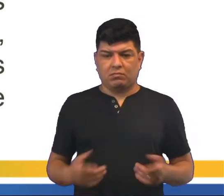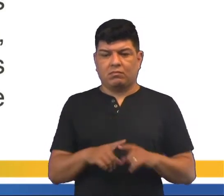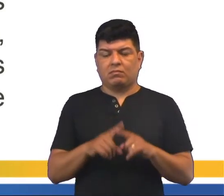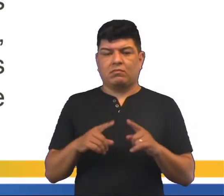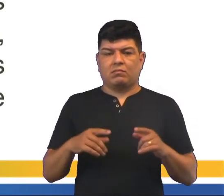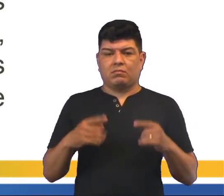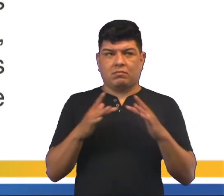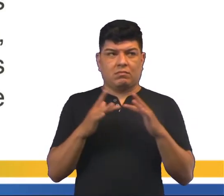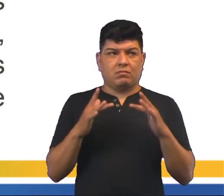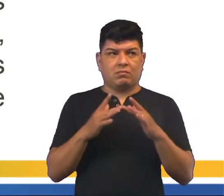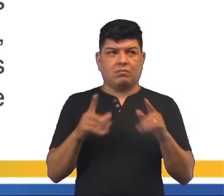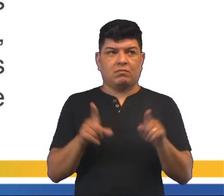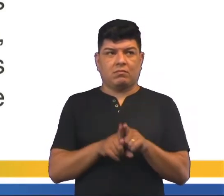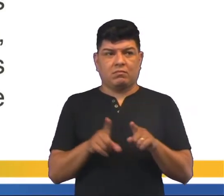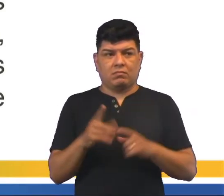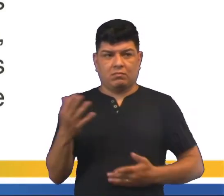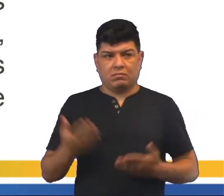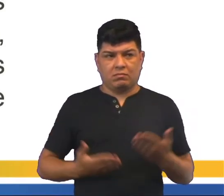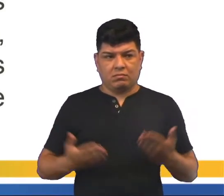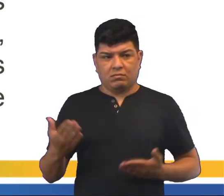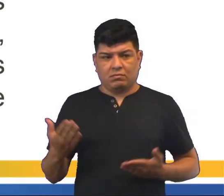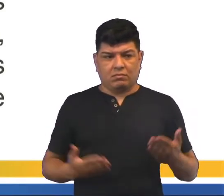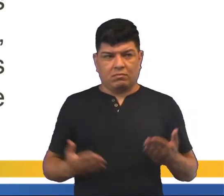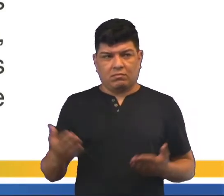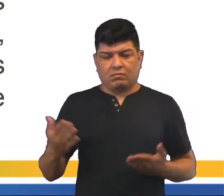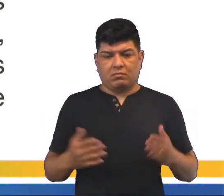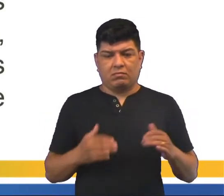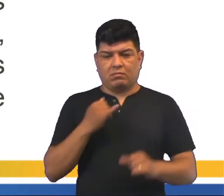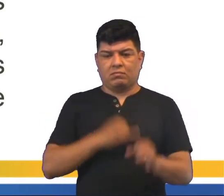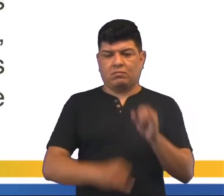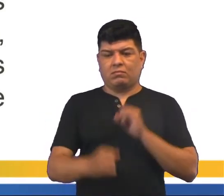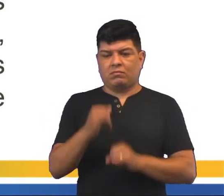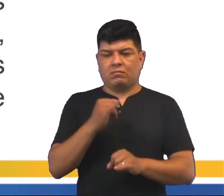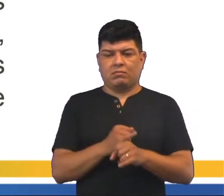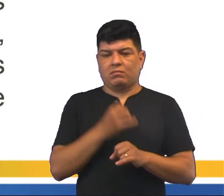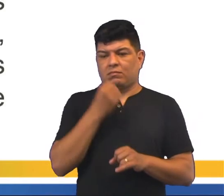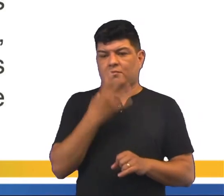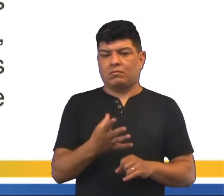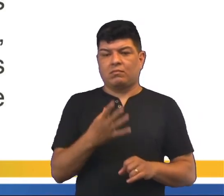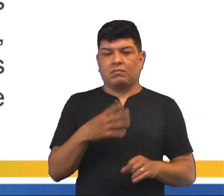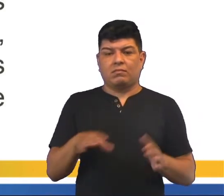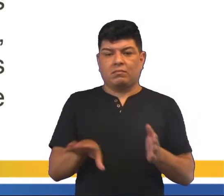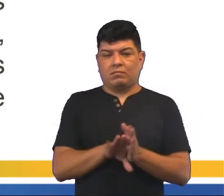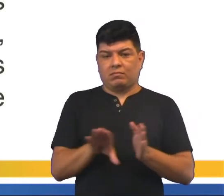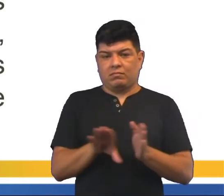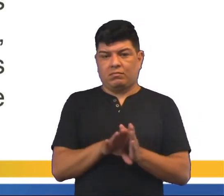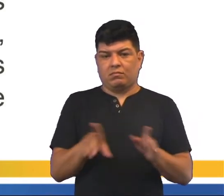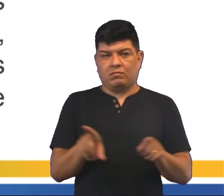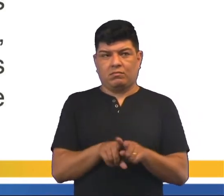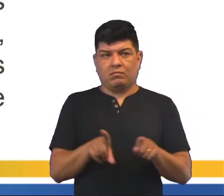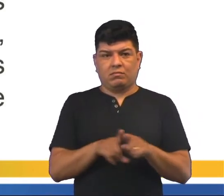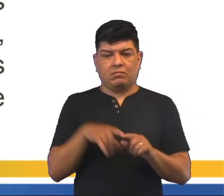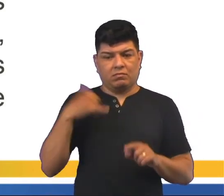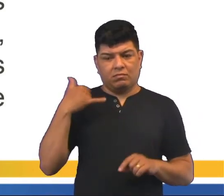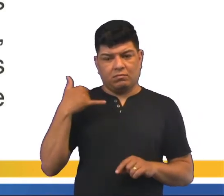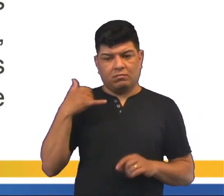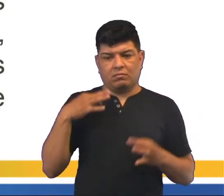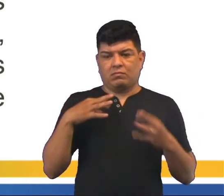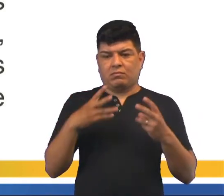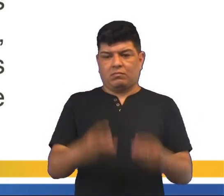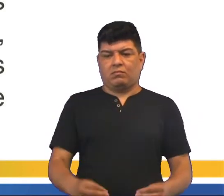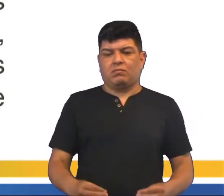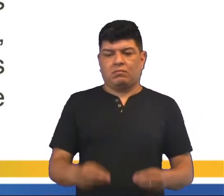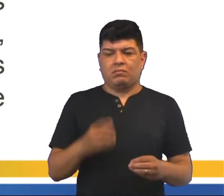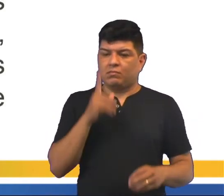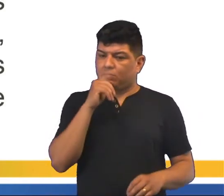acesso a esses serviços. E a internet pegar bem, ter internet chegando lá, telefonia, tudo